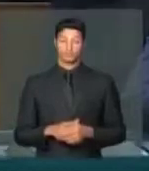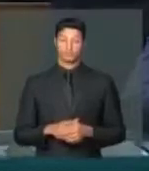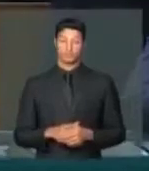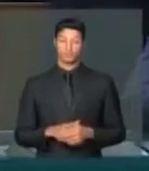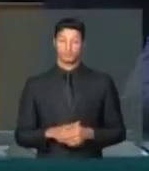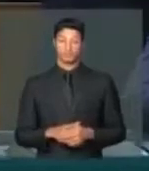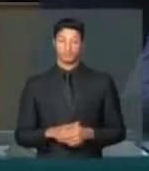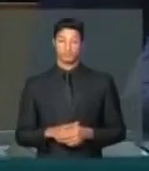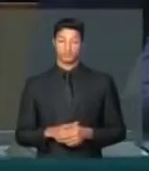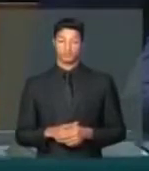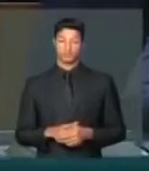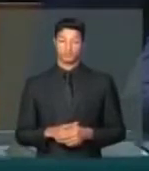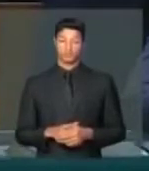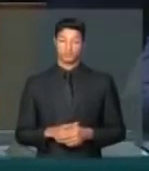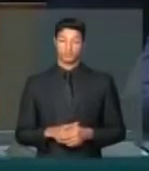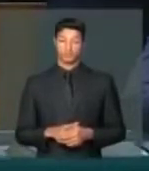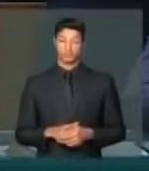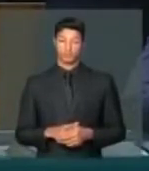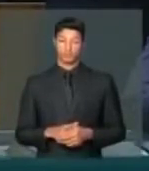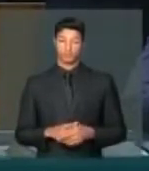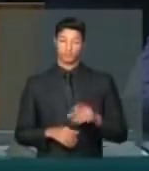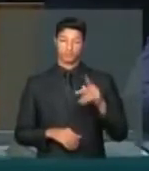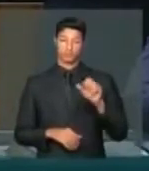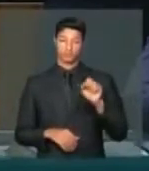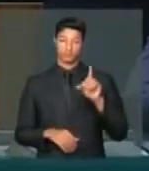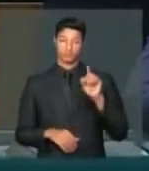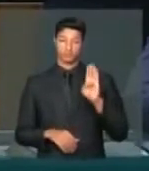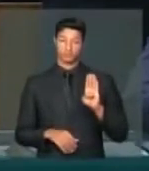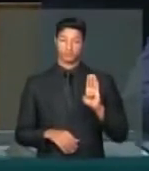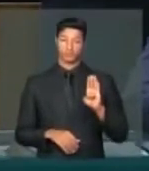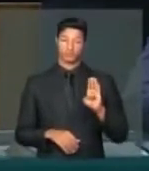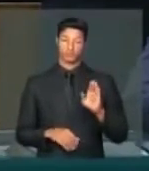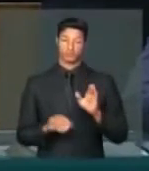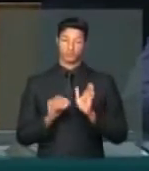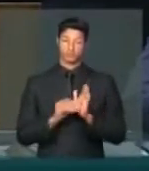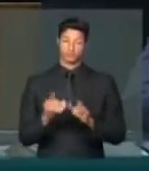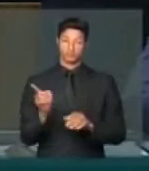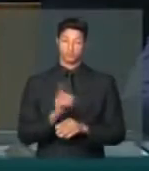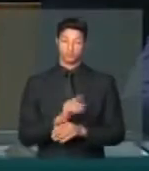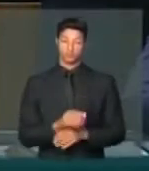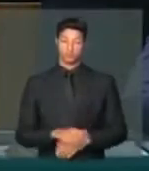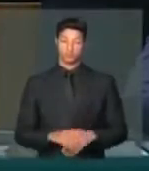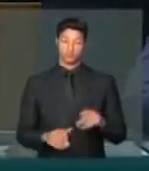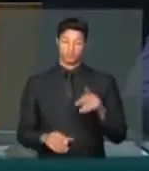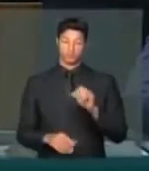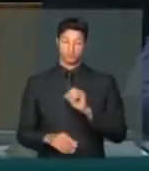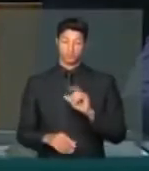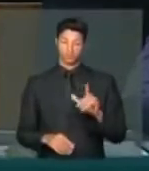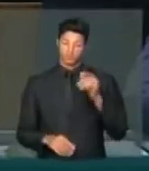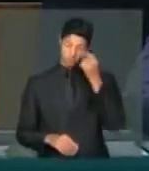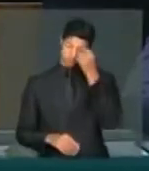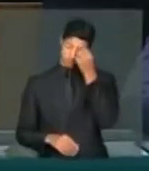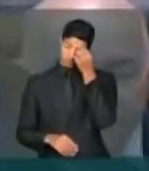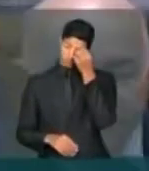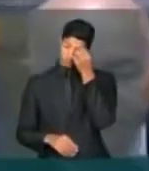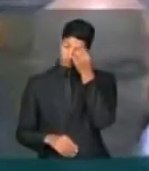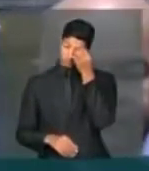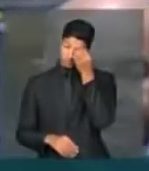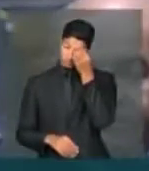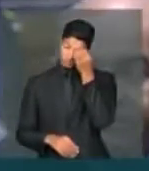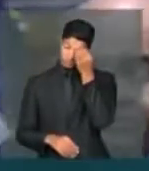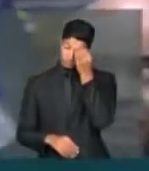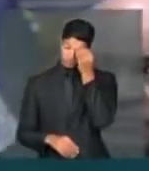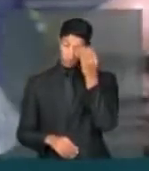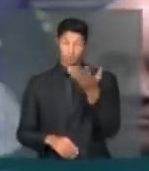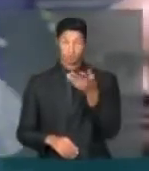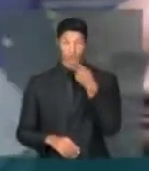PSDB no painel PSDB a orientação é não PSOL Presidente,